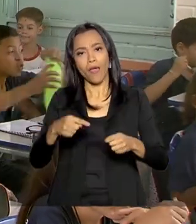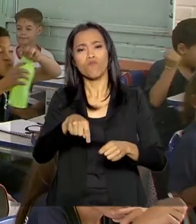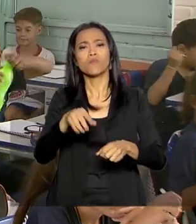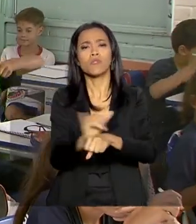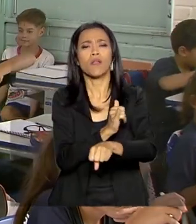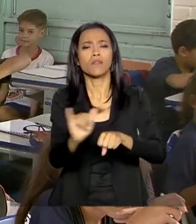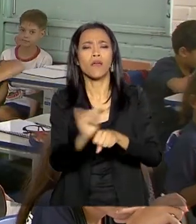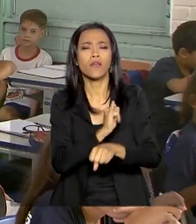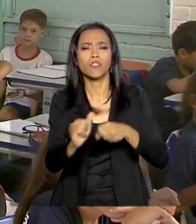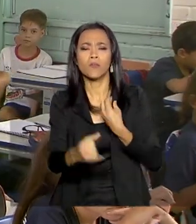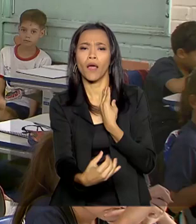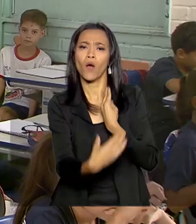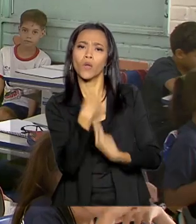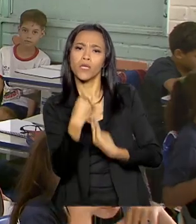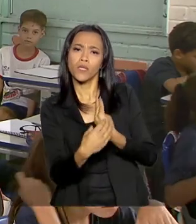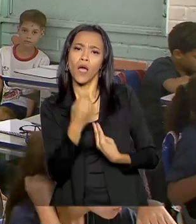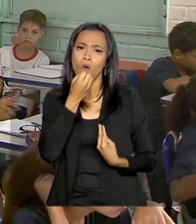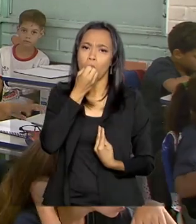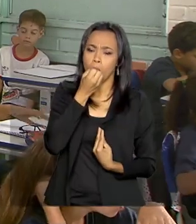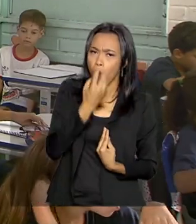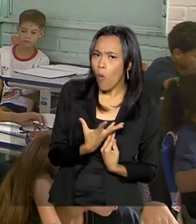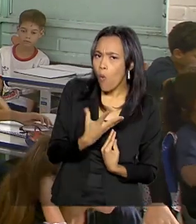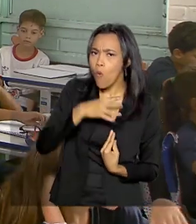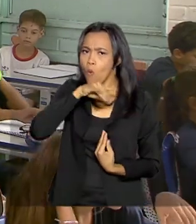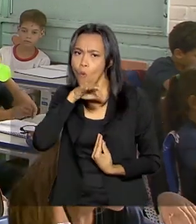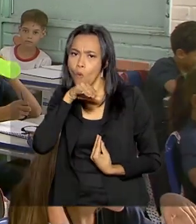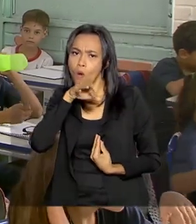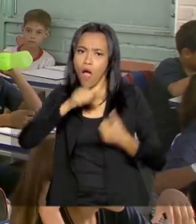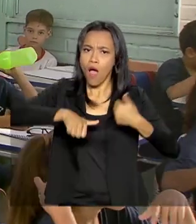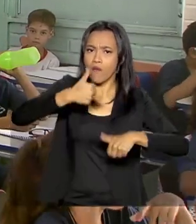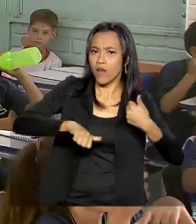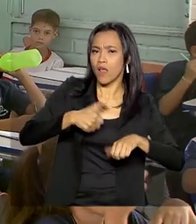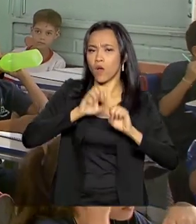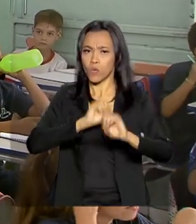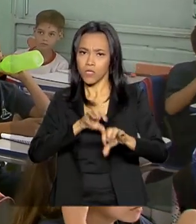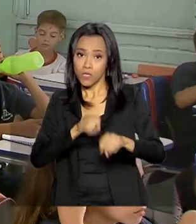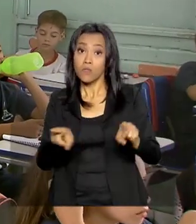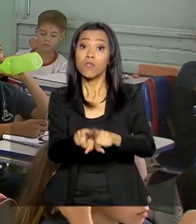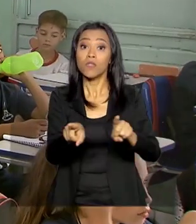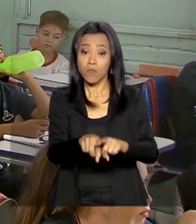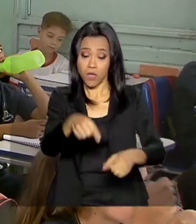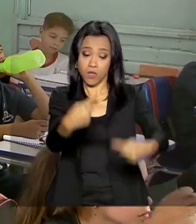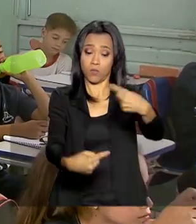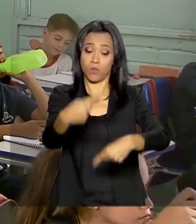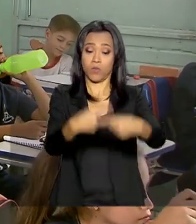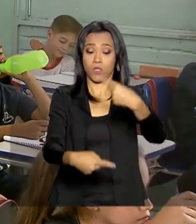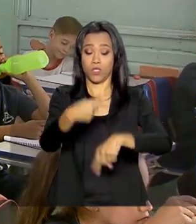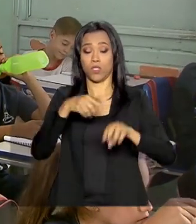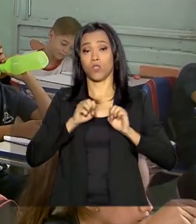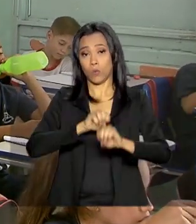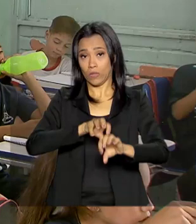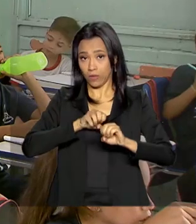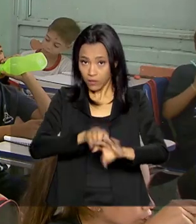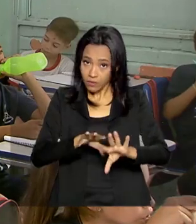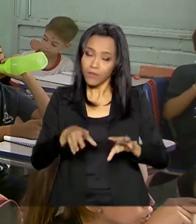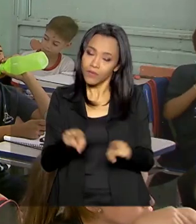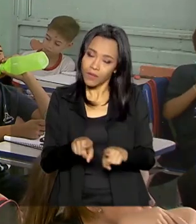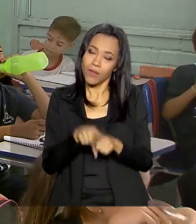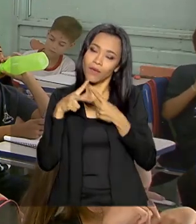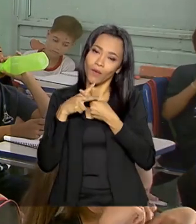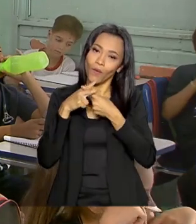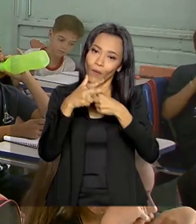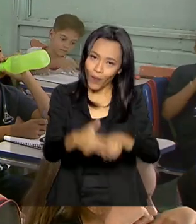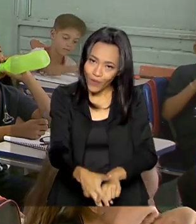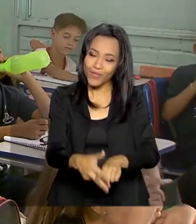qualidade de ensino. Serve tanto para avaliar as políticas públicas educacionais, quanto para corrigir os